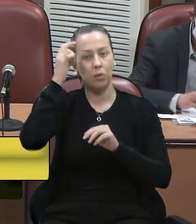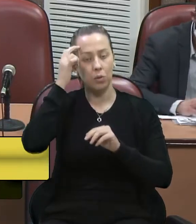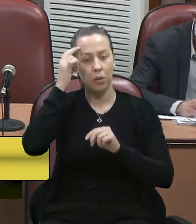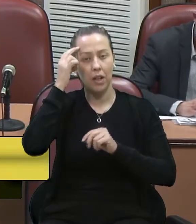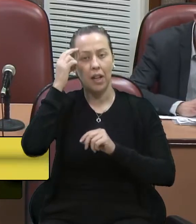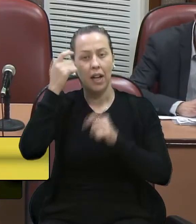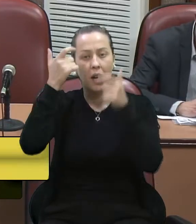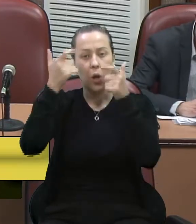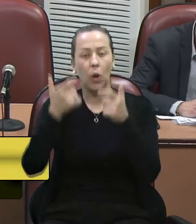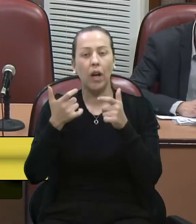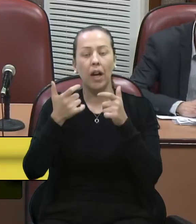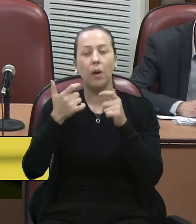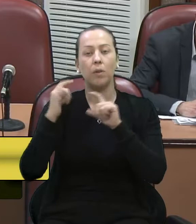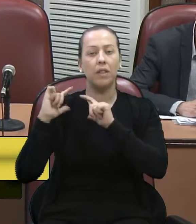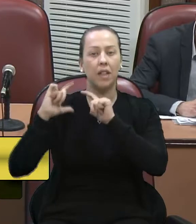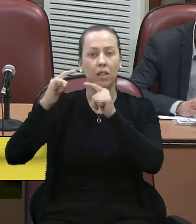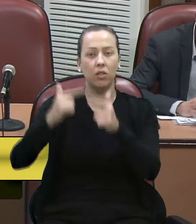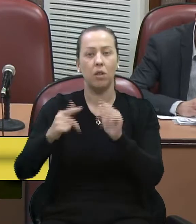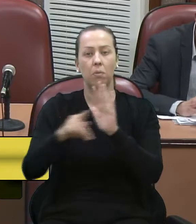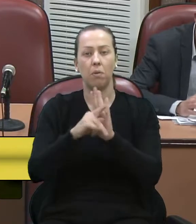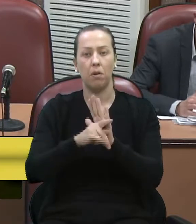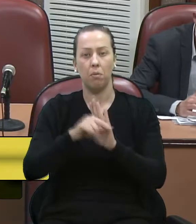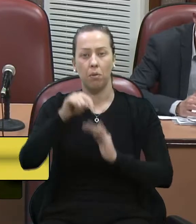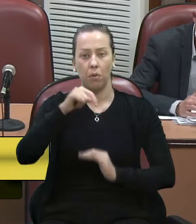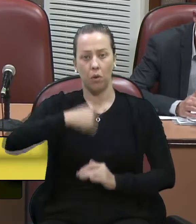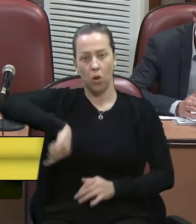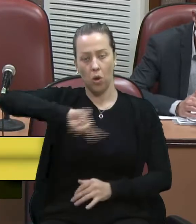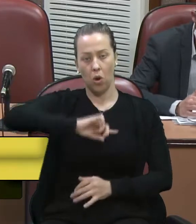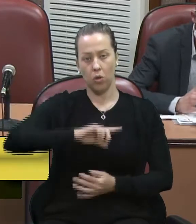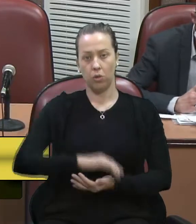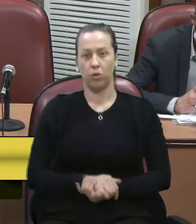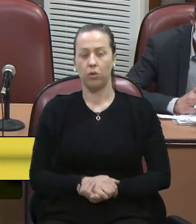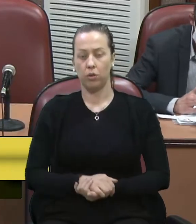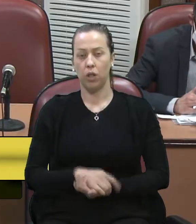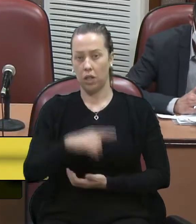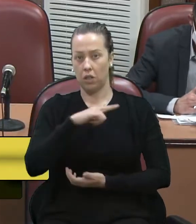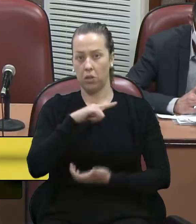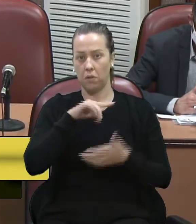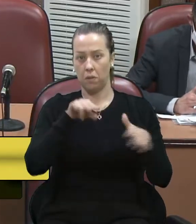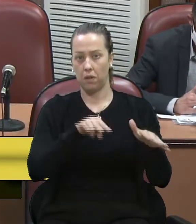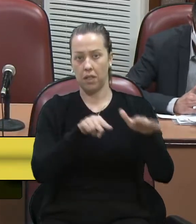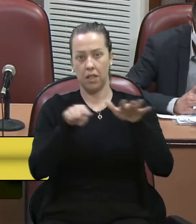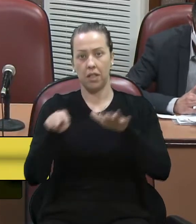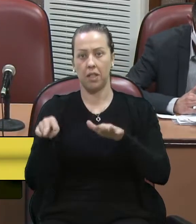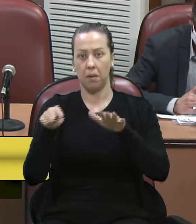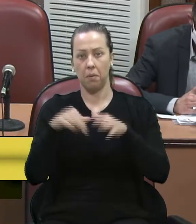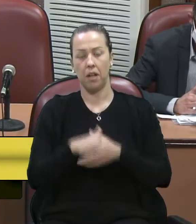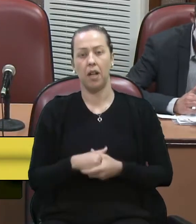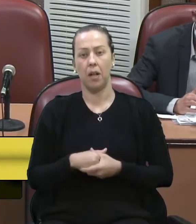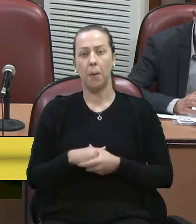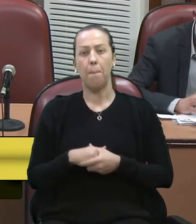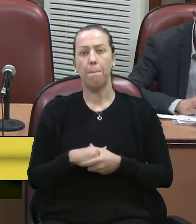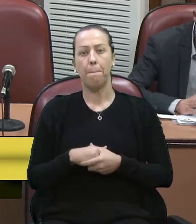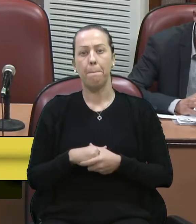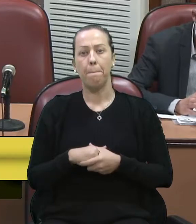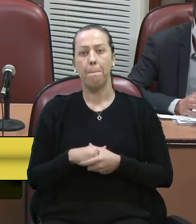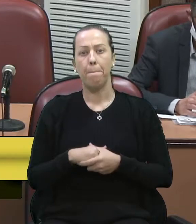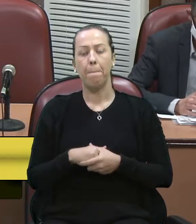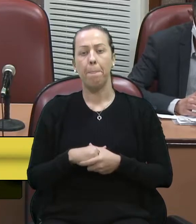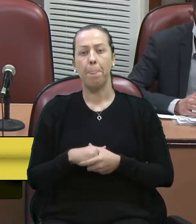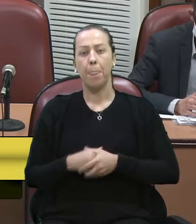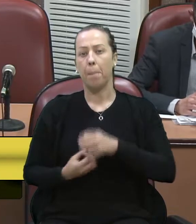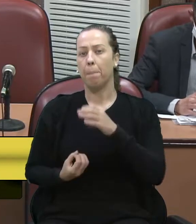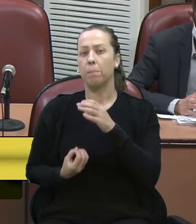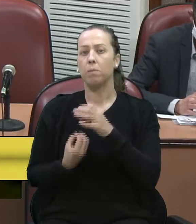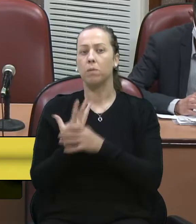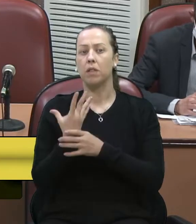e o nosso tradicionalismo. Nós tivemos essa semana criando,